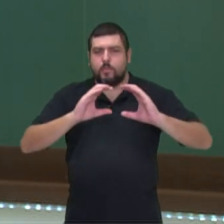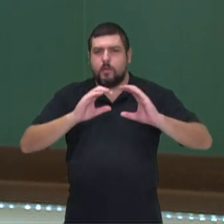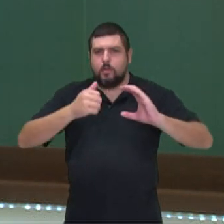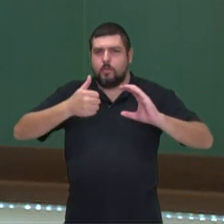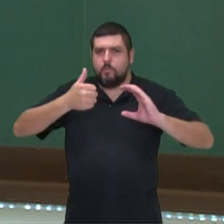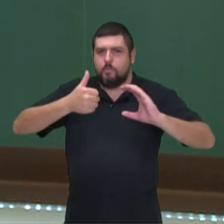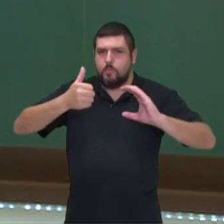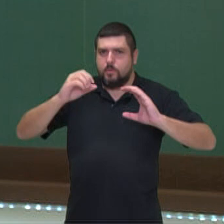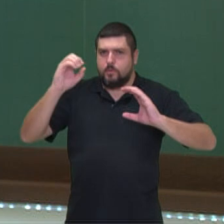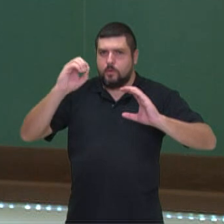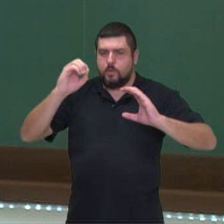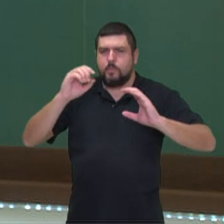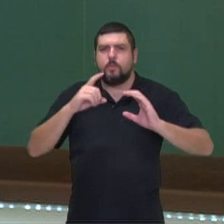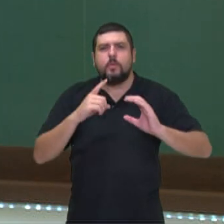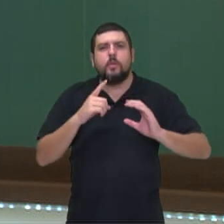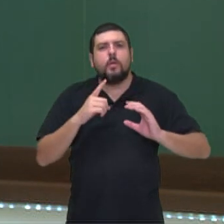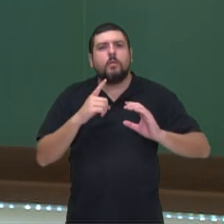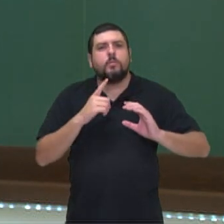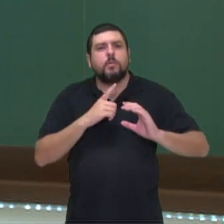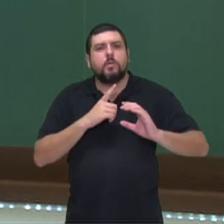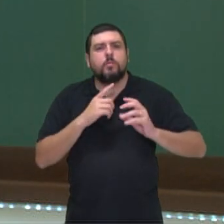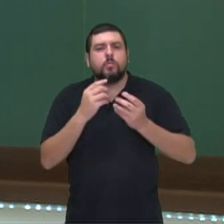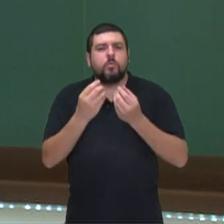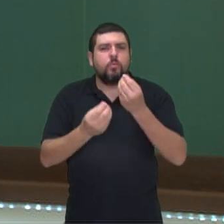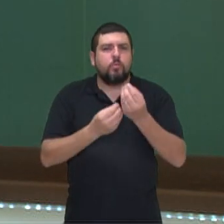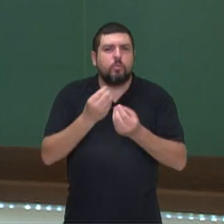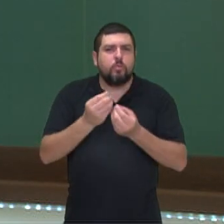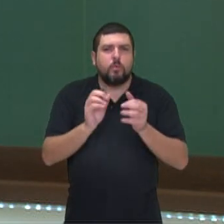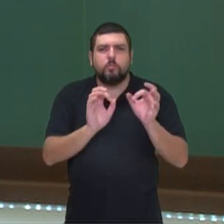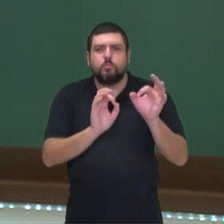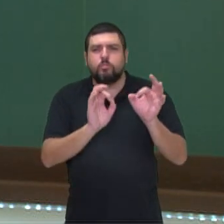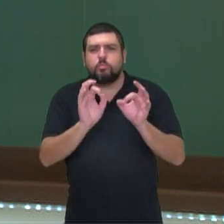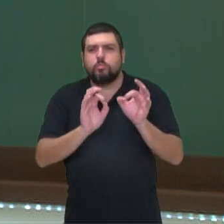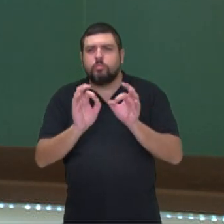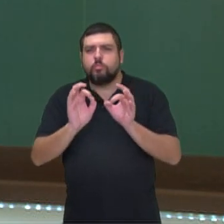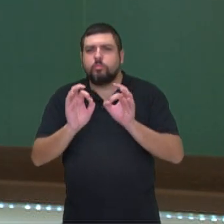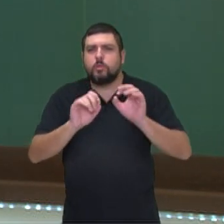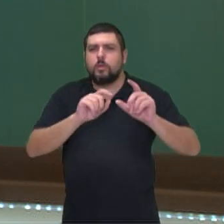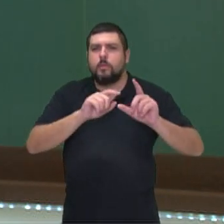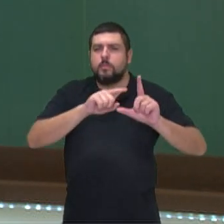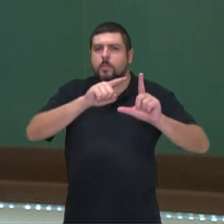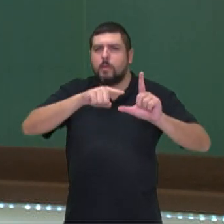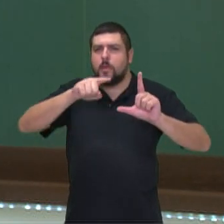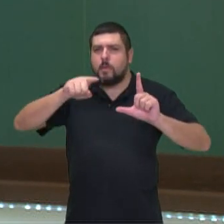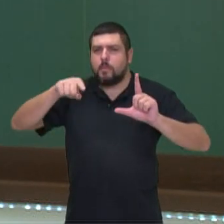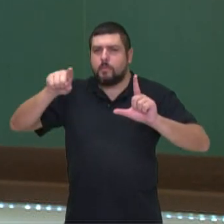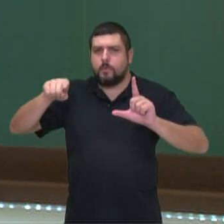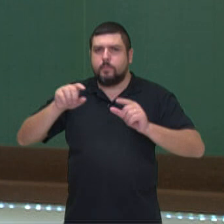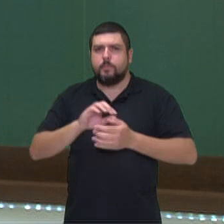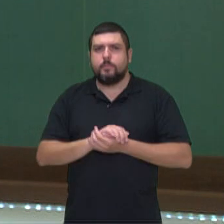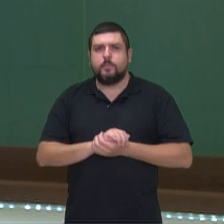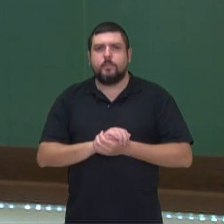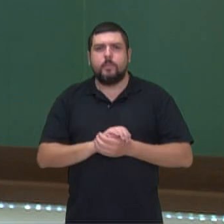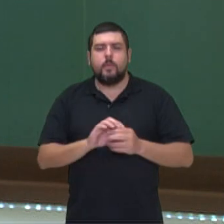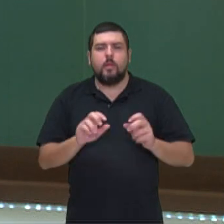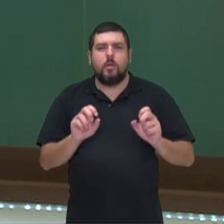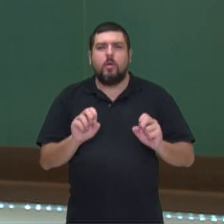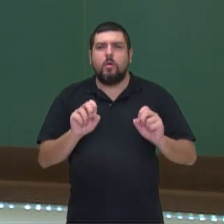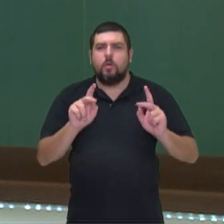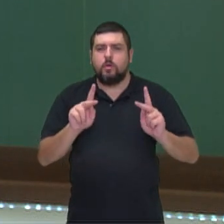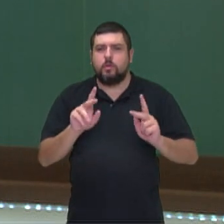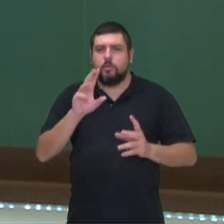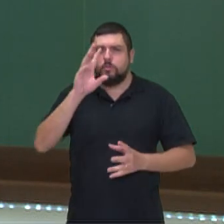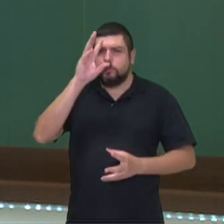algumas representações, lógico, né? Neste caso aqui, para exemplificar um pouquinho para